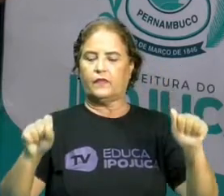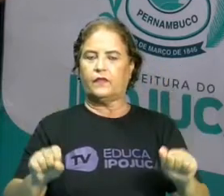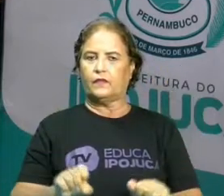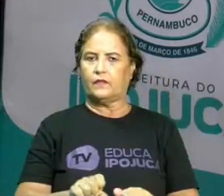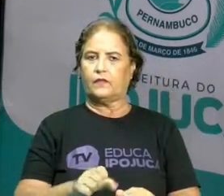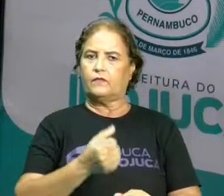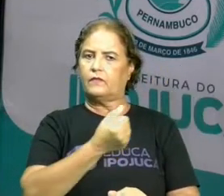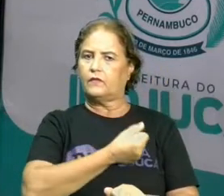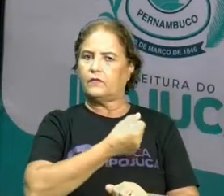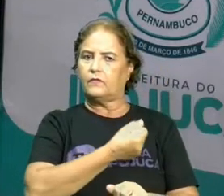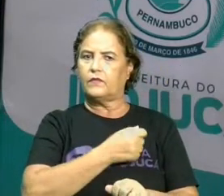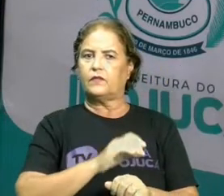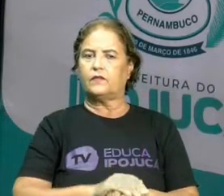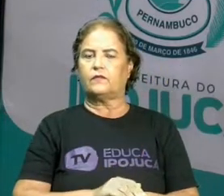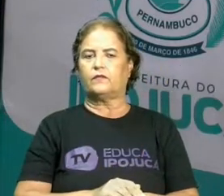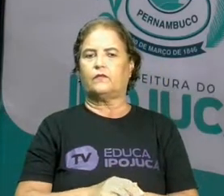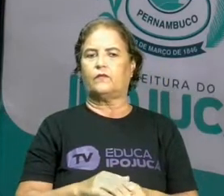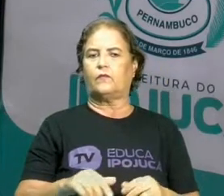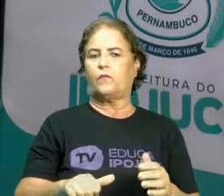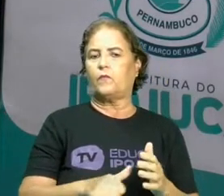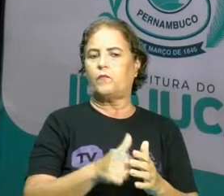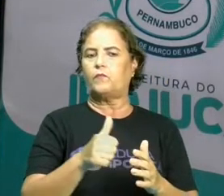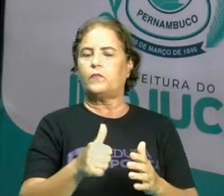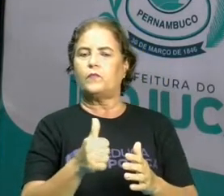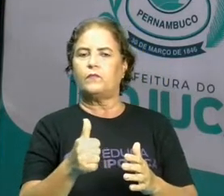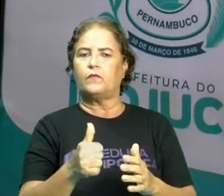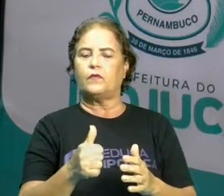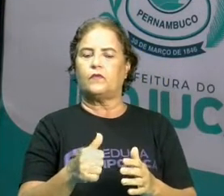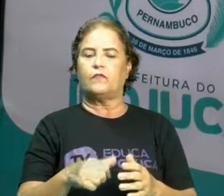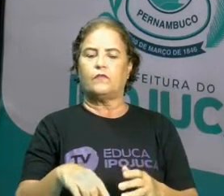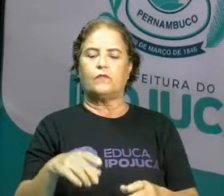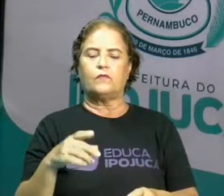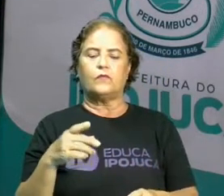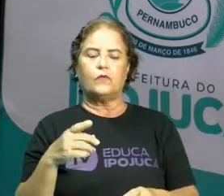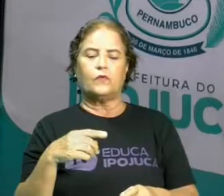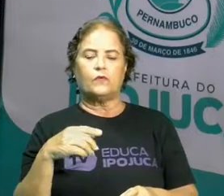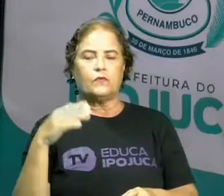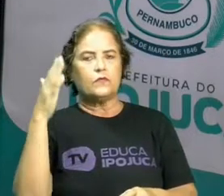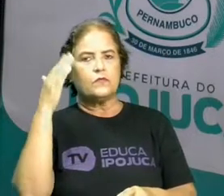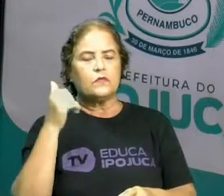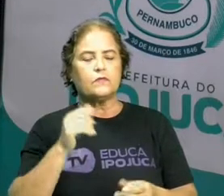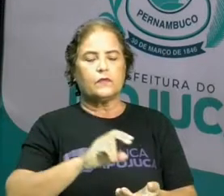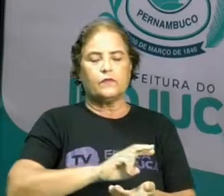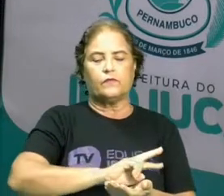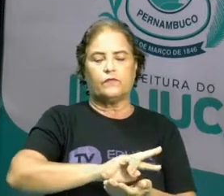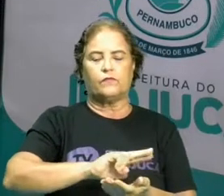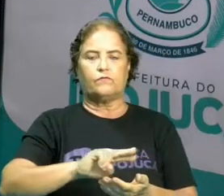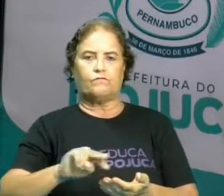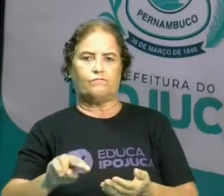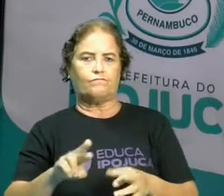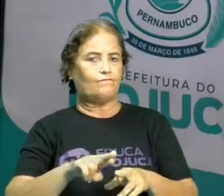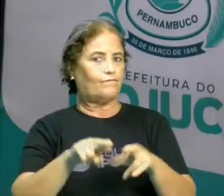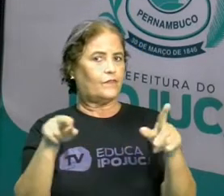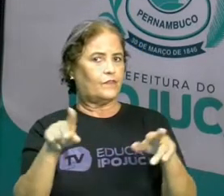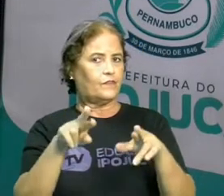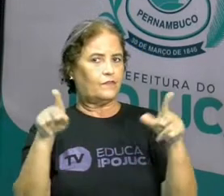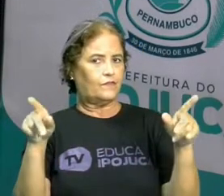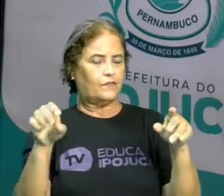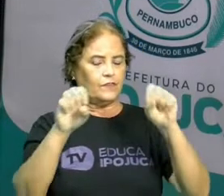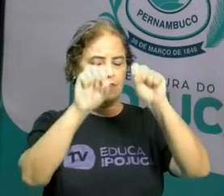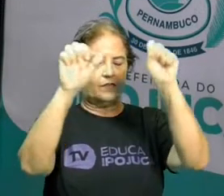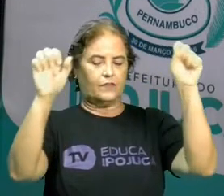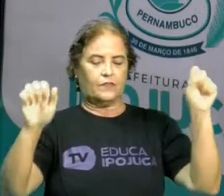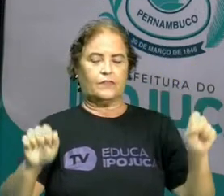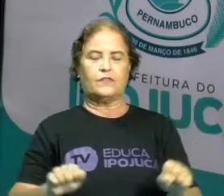para isso, primeiro passo, nós vamos descobrir diferentes sistemas de numeração. E, além disso, vamos